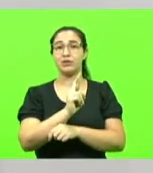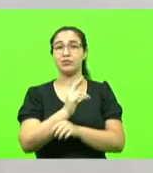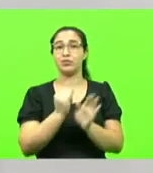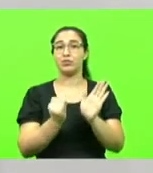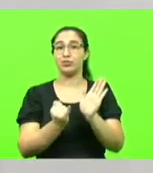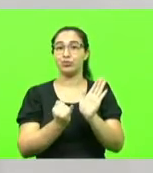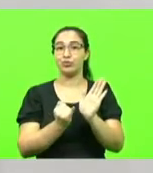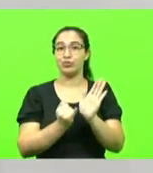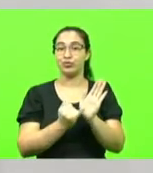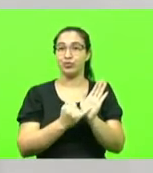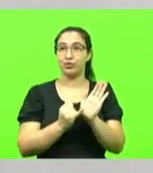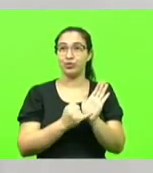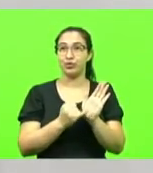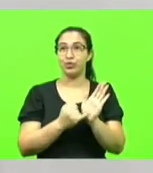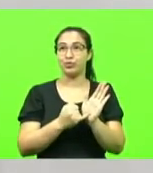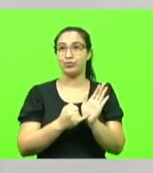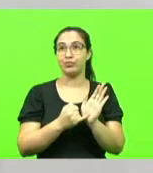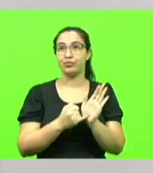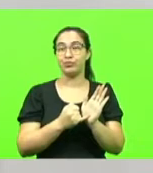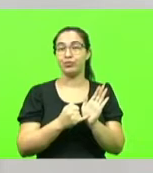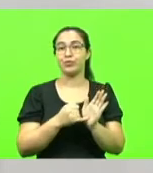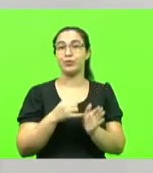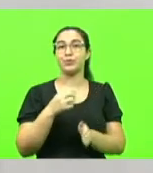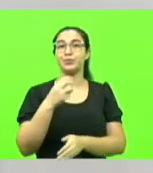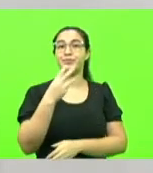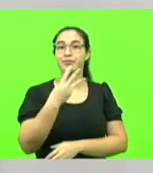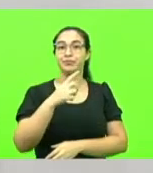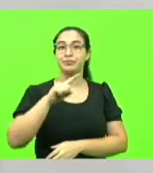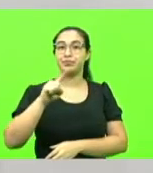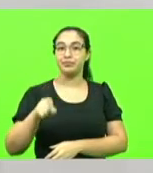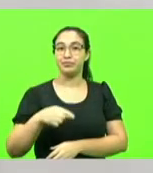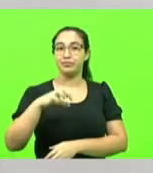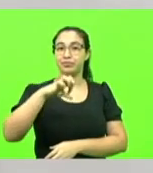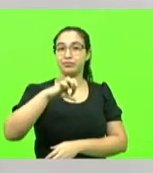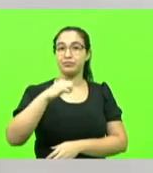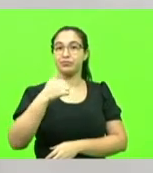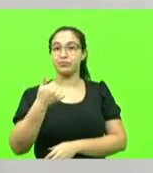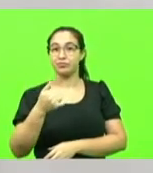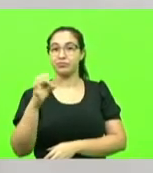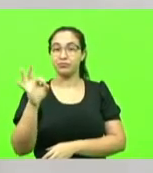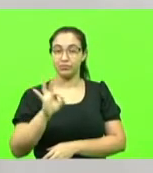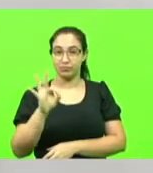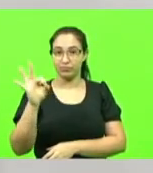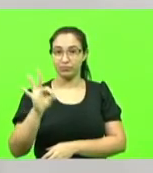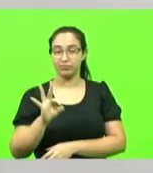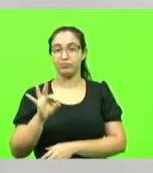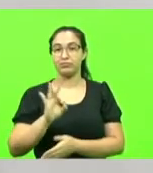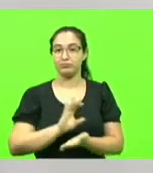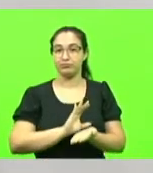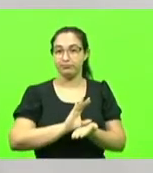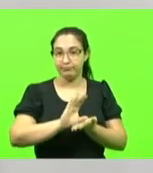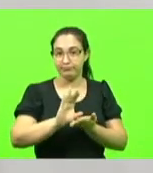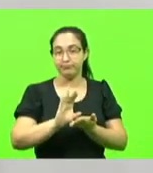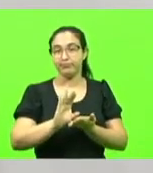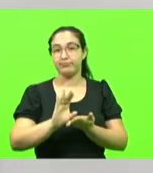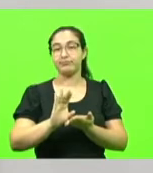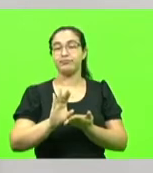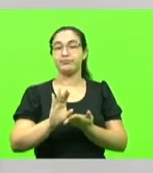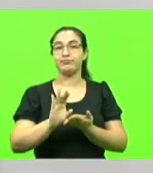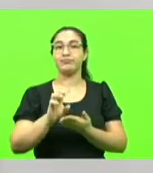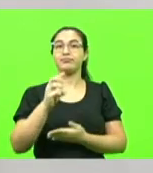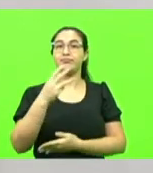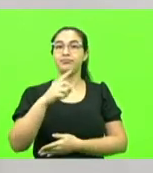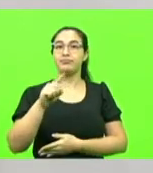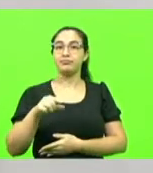uma fatia de 3,91% de tudo que é arrecadado no Brasil destinado à União, 3,91%